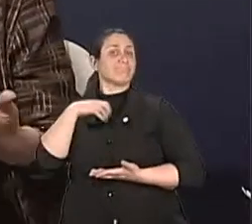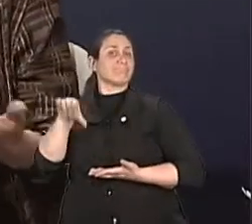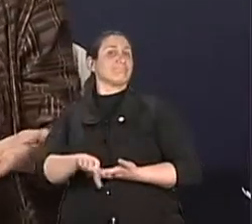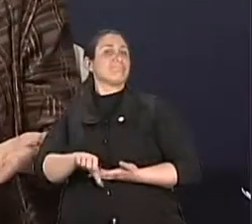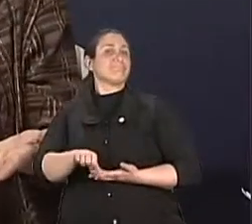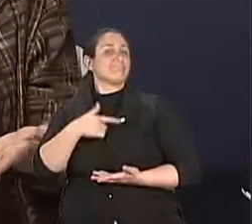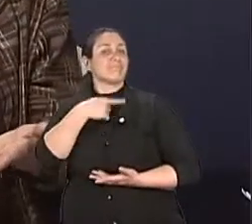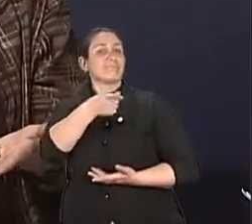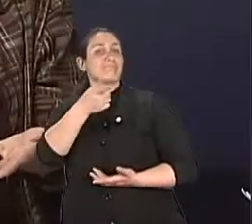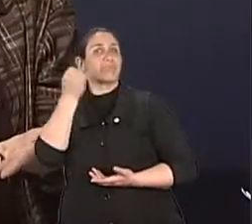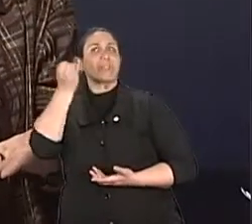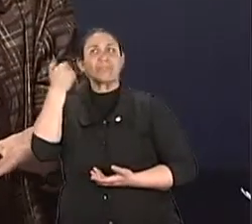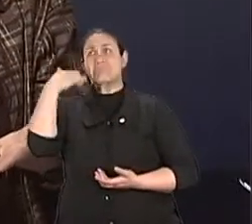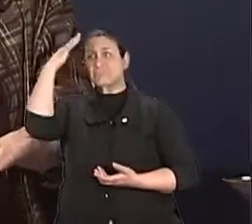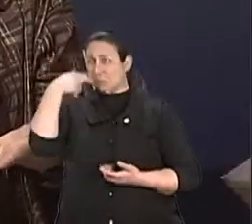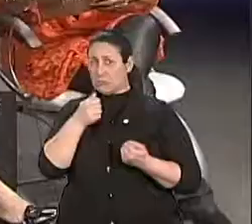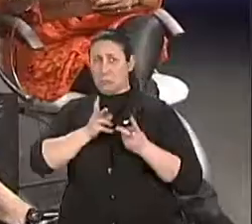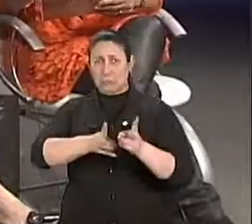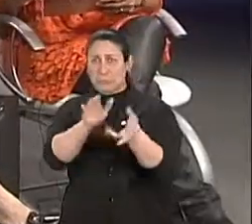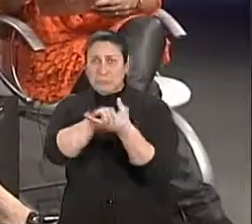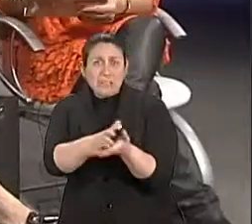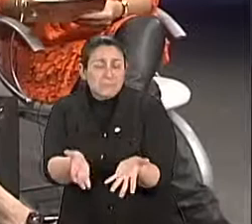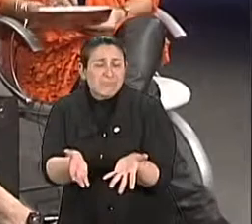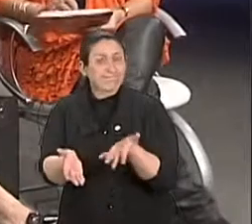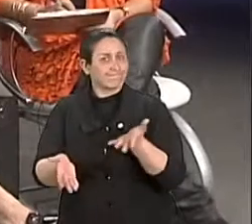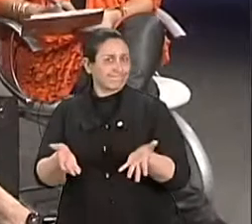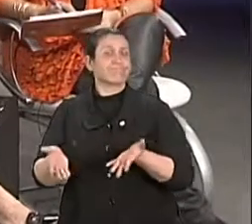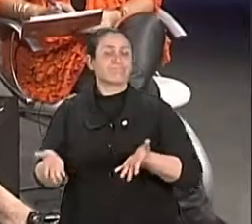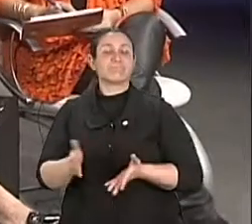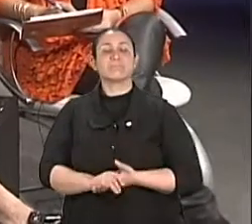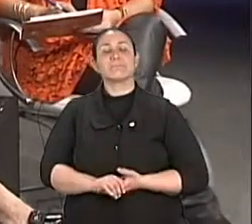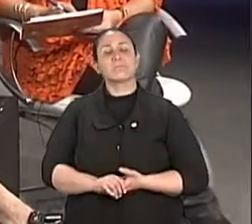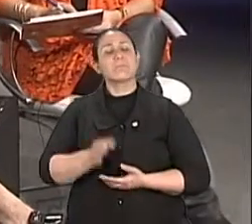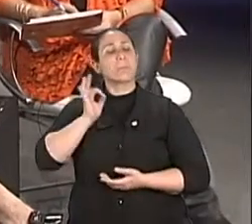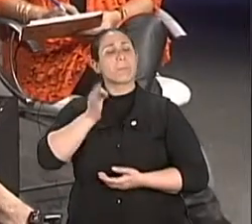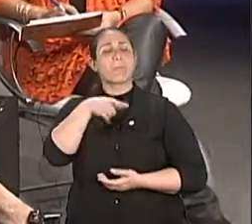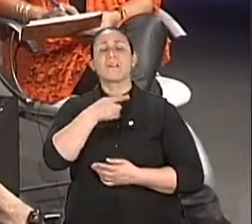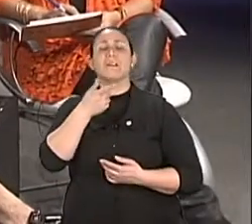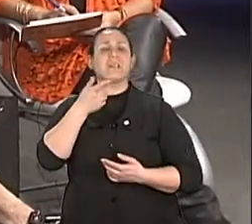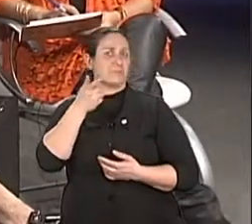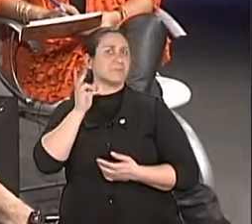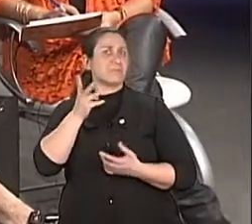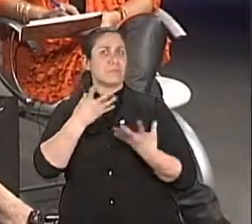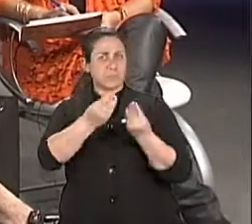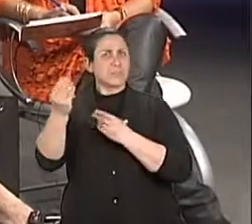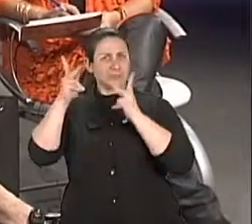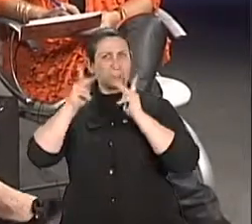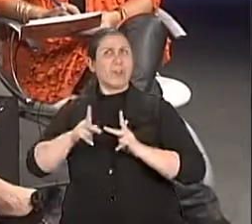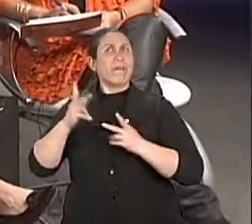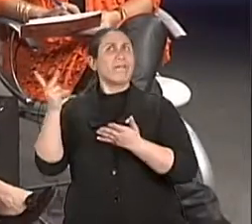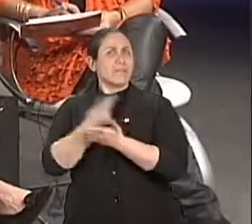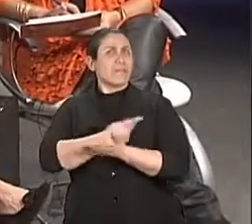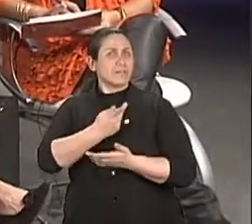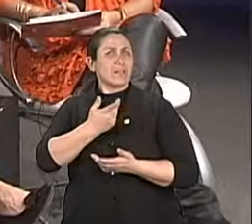fica bem eu ficar com ele ainda? Pois é. E essa busca, às vezes acontecem situações até bizarras na busca,